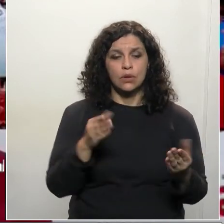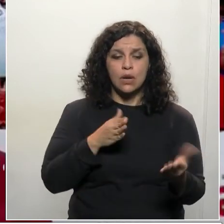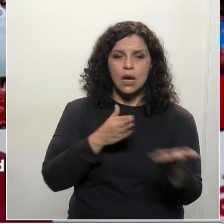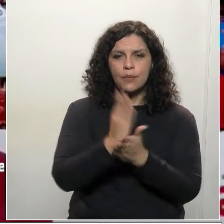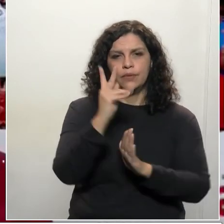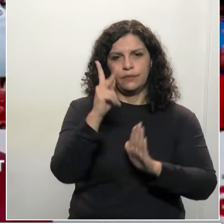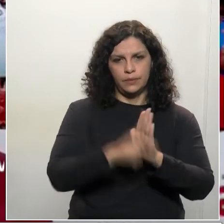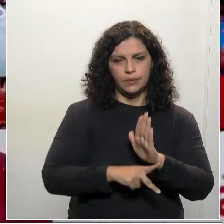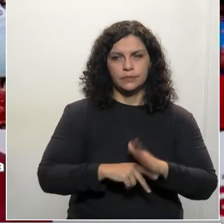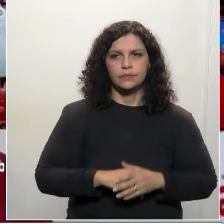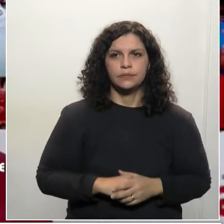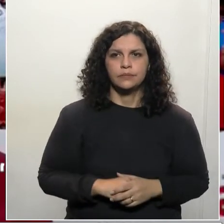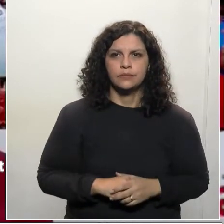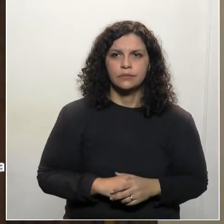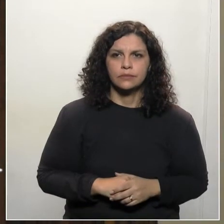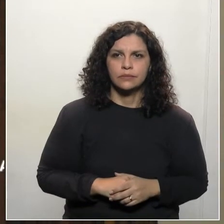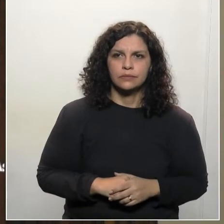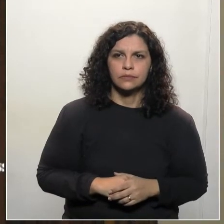aprovação desse projeto.